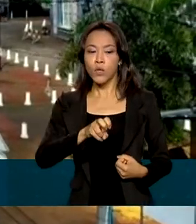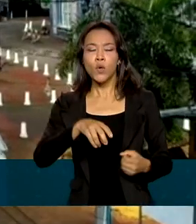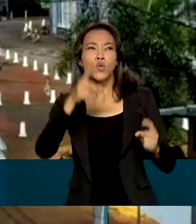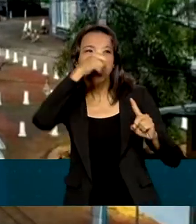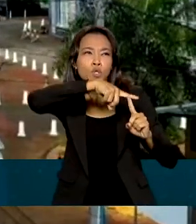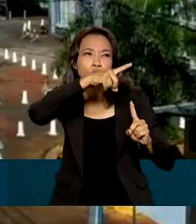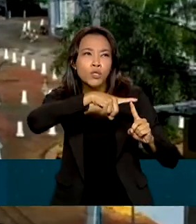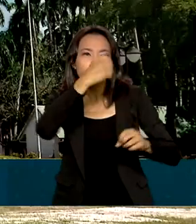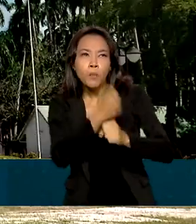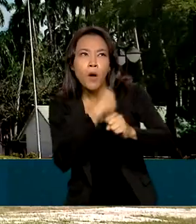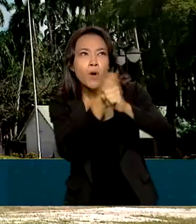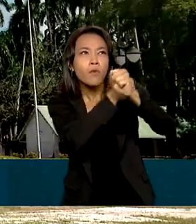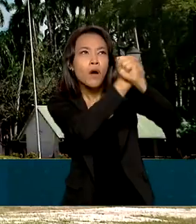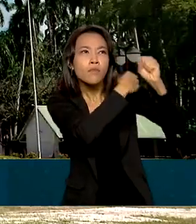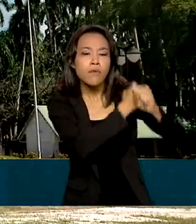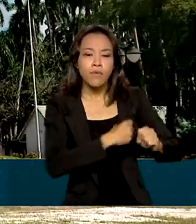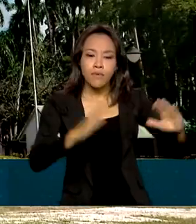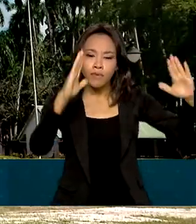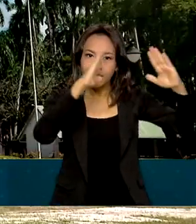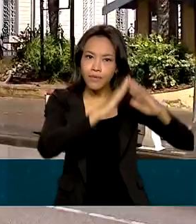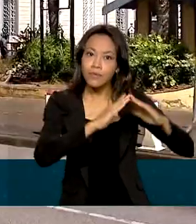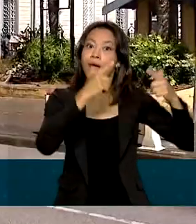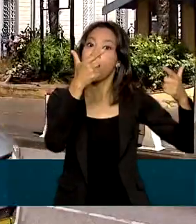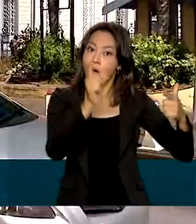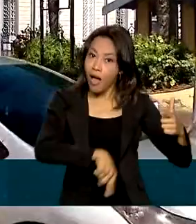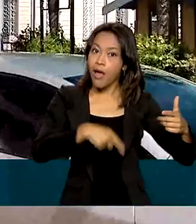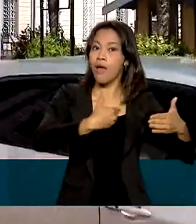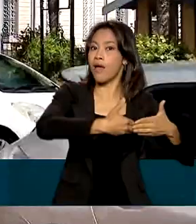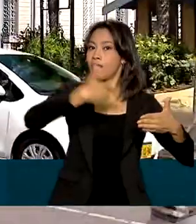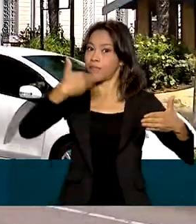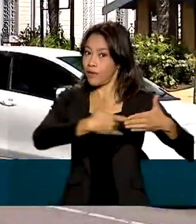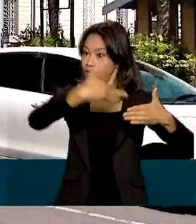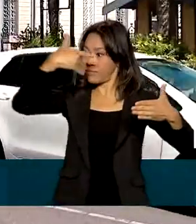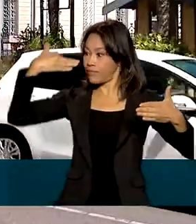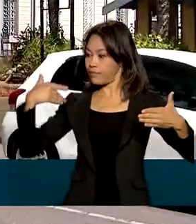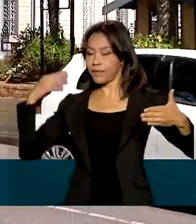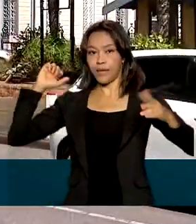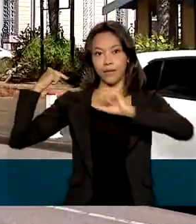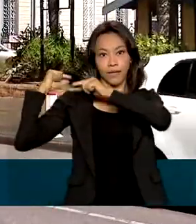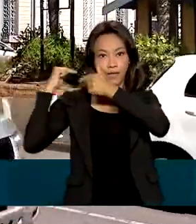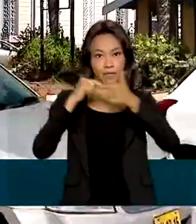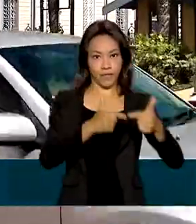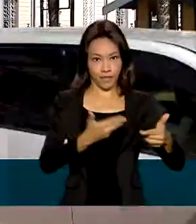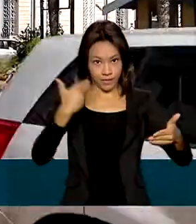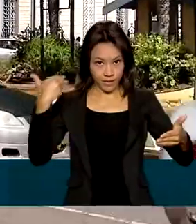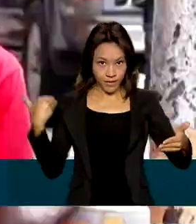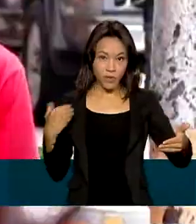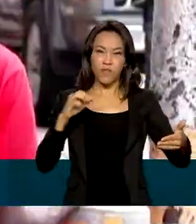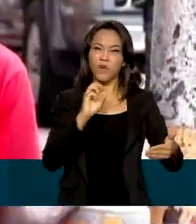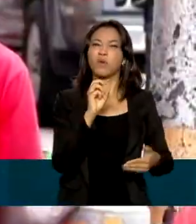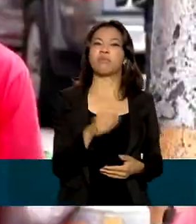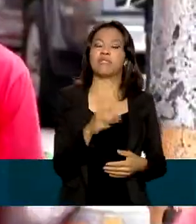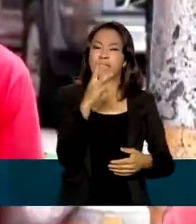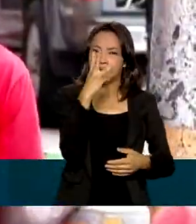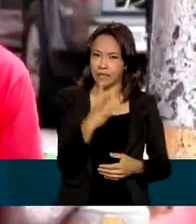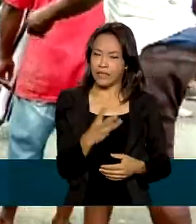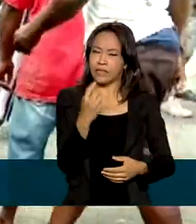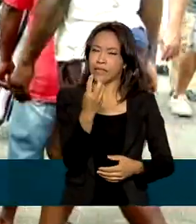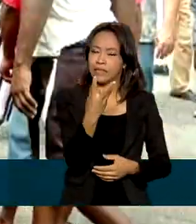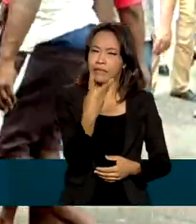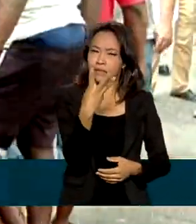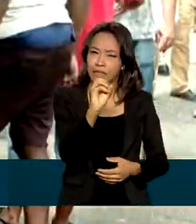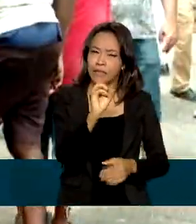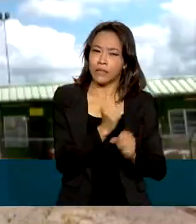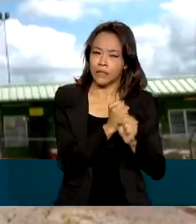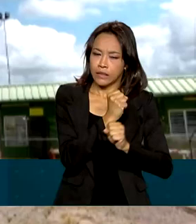casas em madeira é uma herança daquela época. O que restou após três séculos de dominação foi uma população